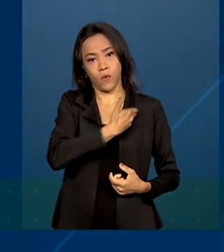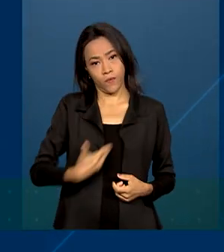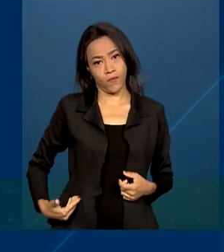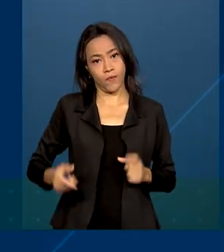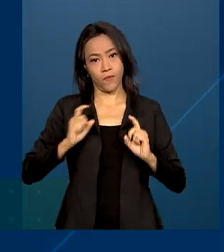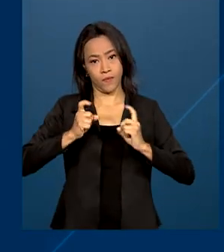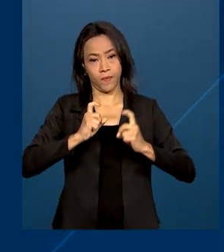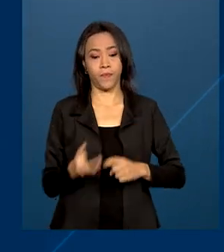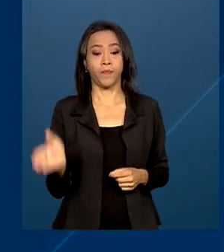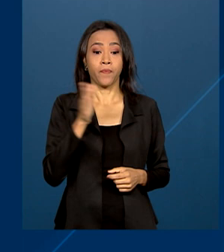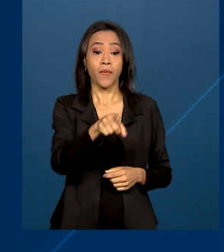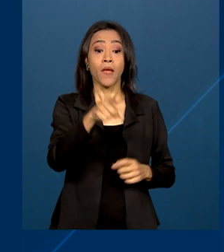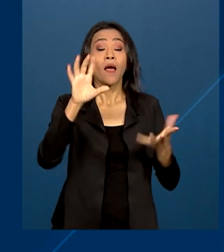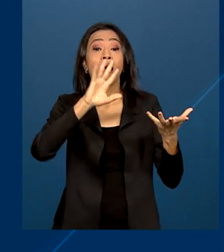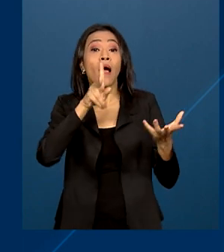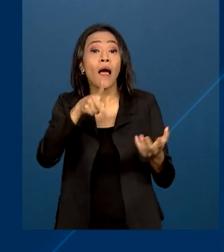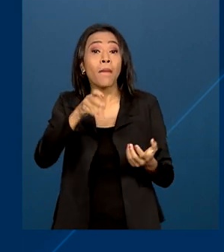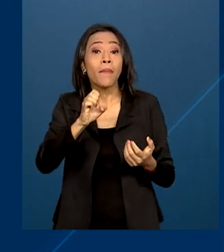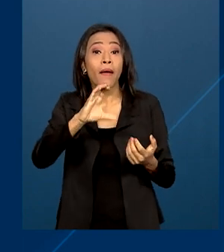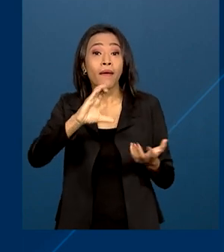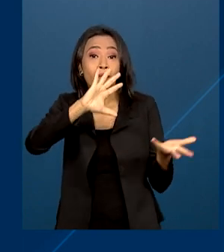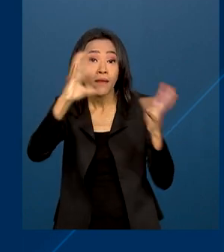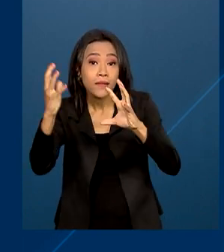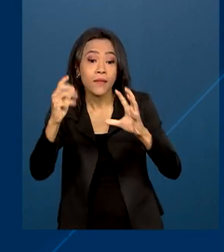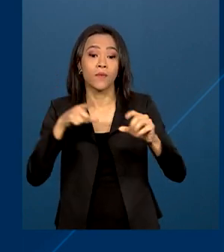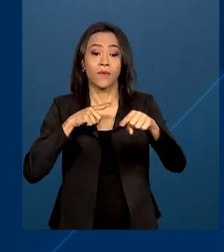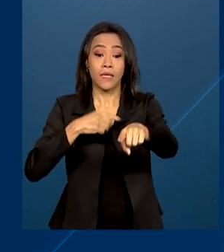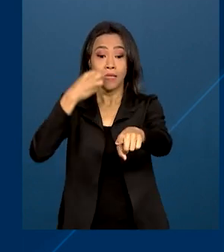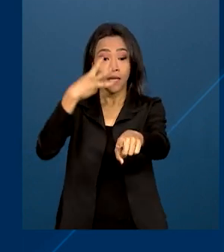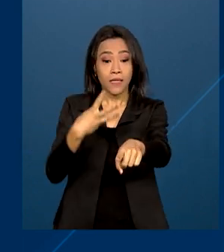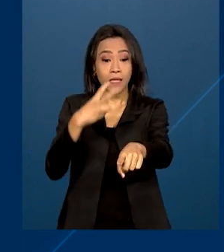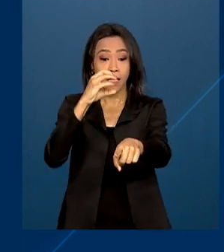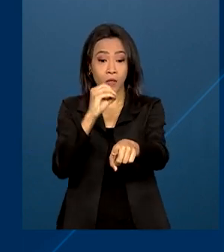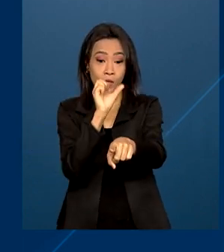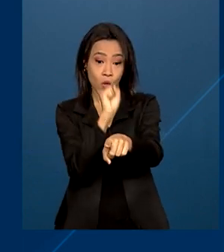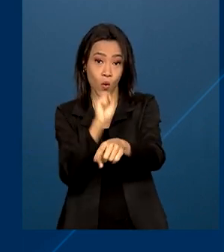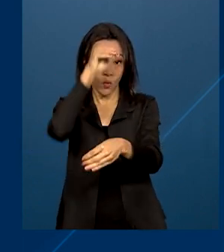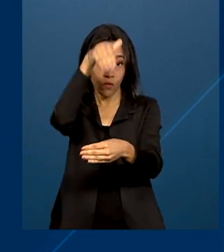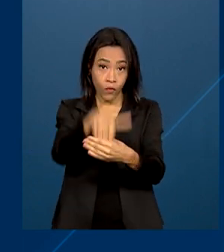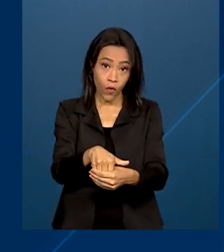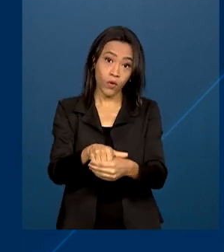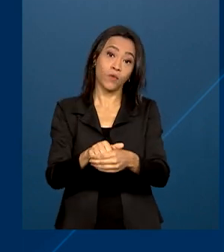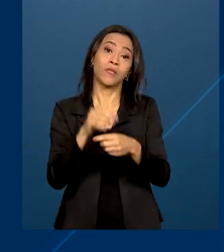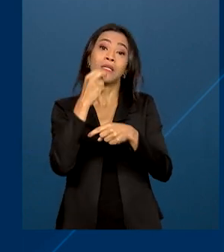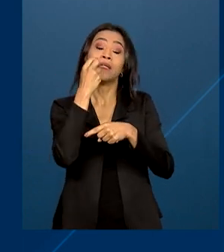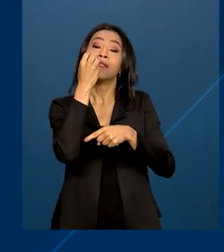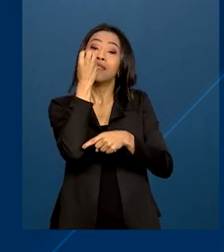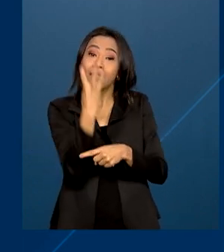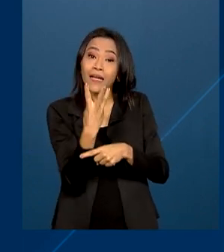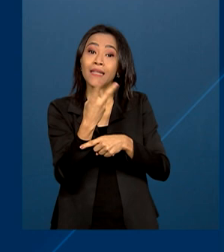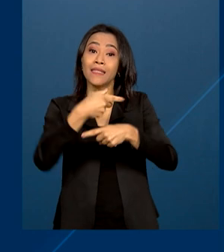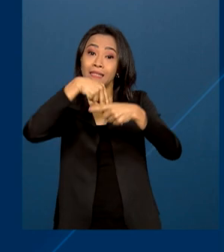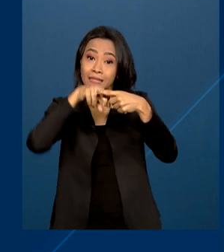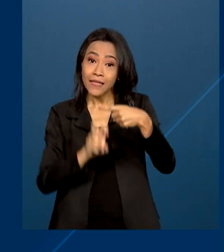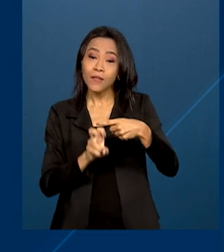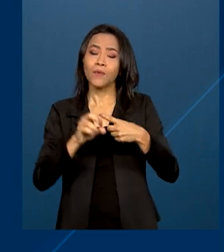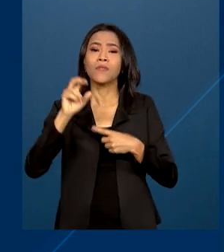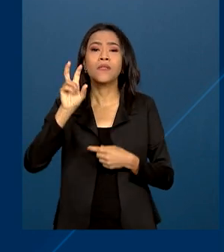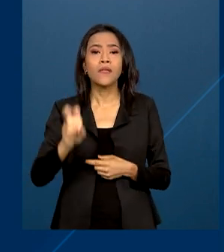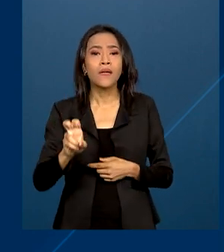da transição, são necessários 308 votos, ou seja, 3 quintos dos 513